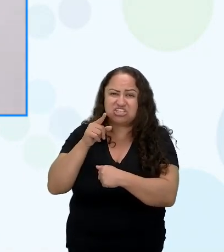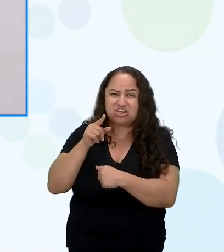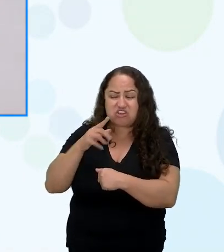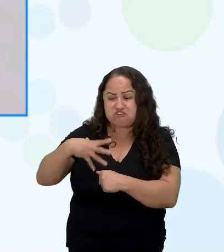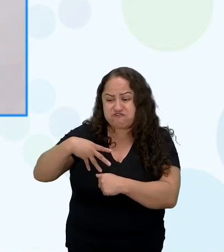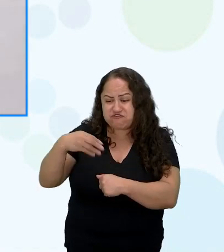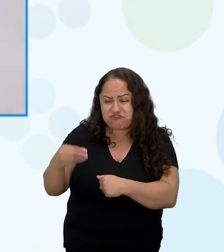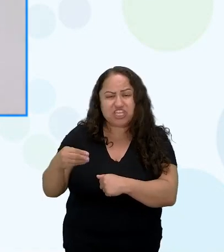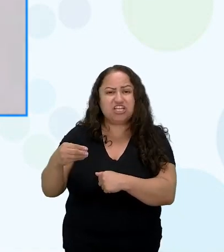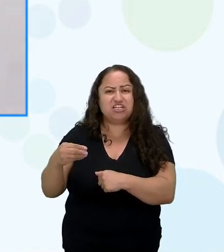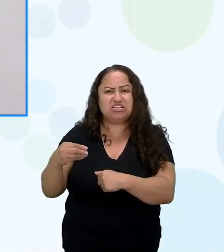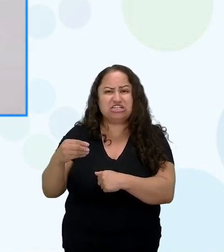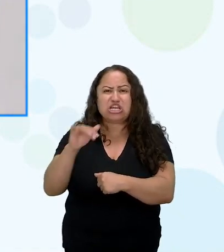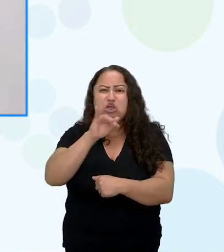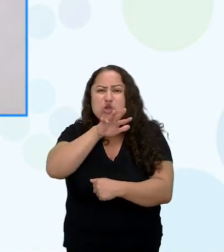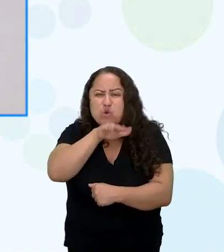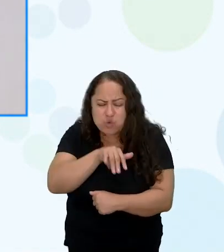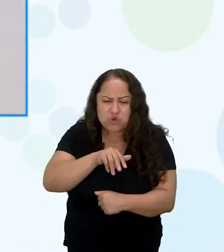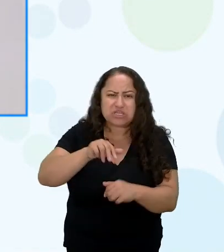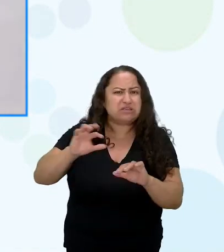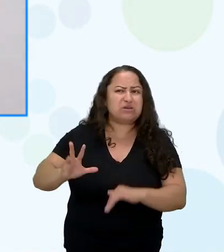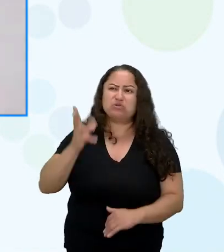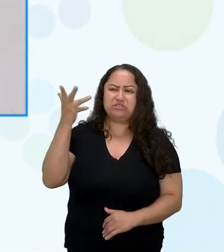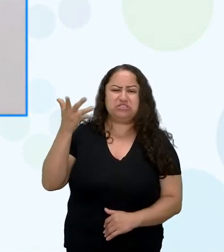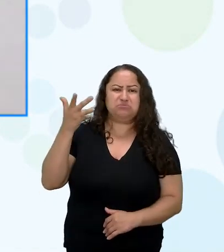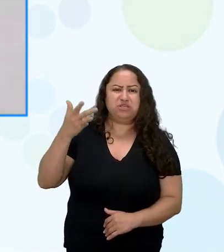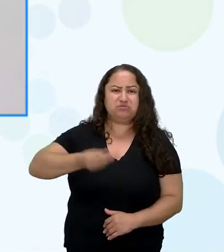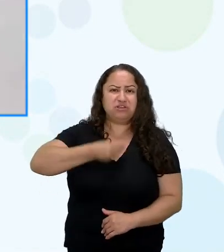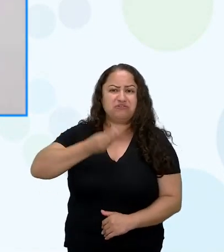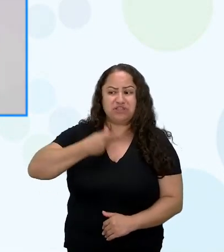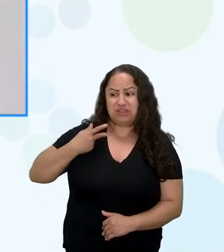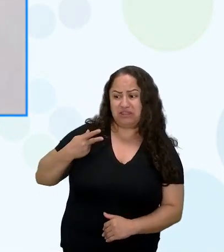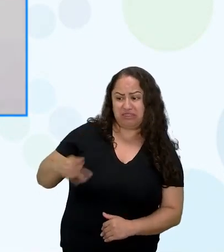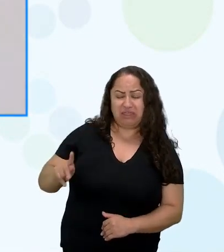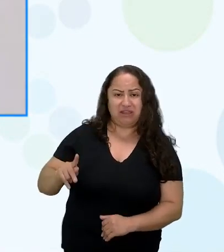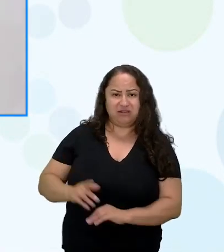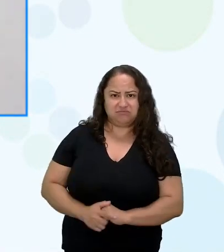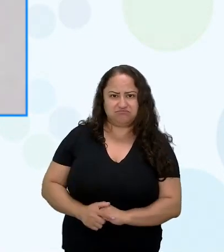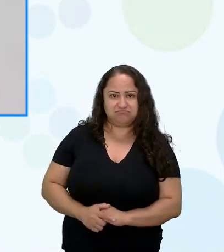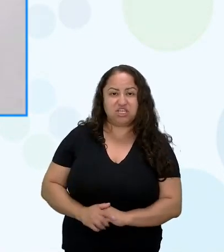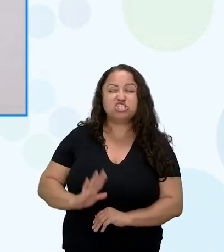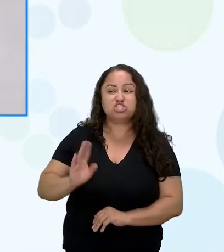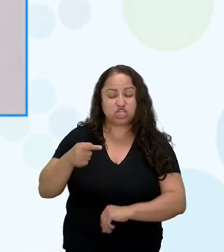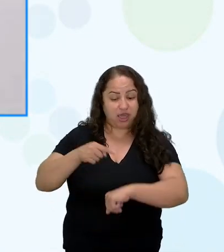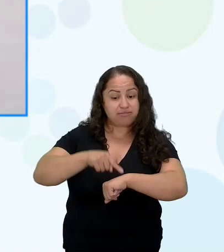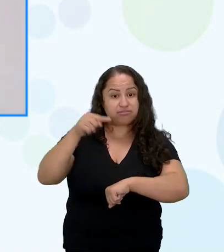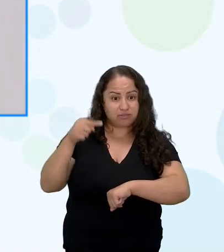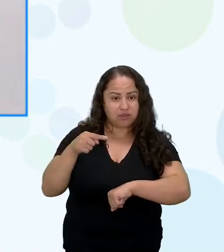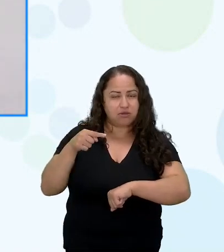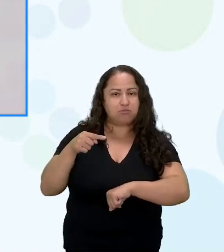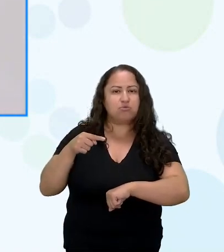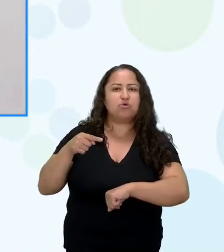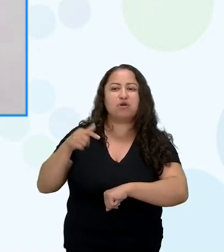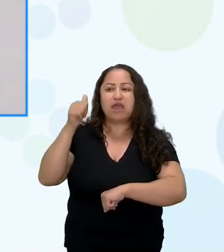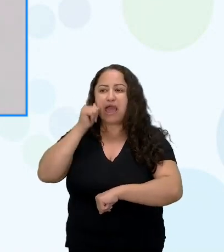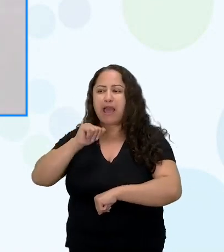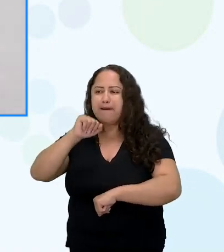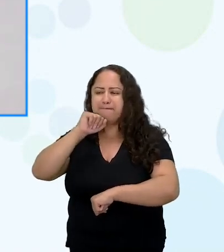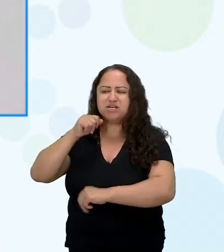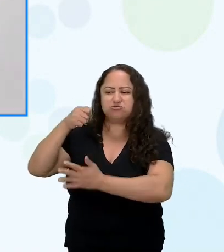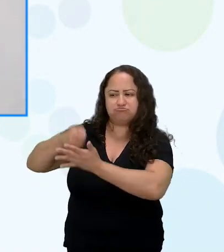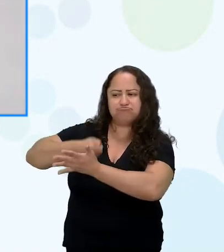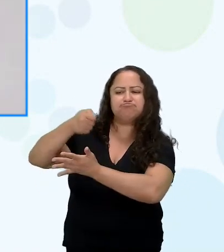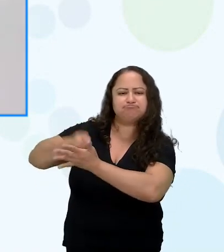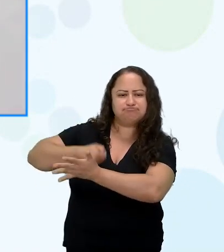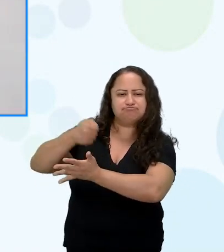ela e quando tinha passado um tempo né e a mãe ali trabalhando e esse senhor